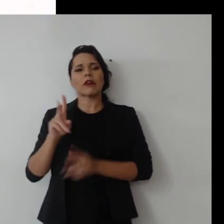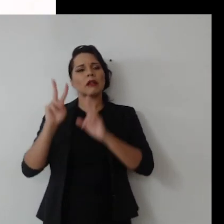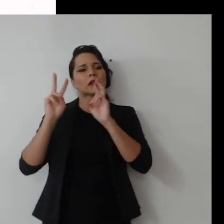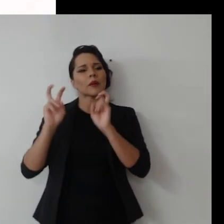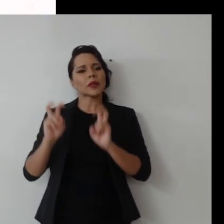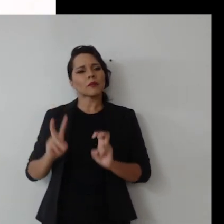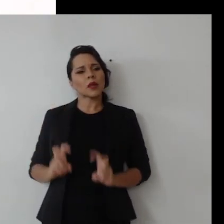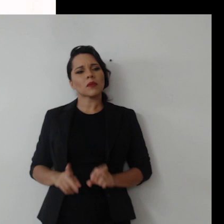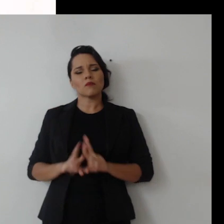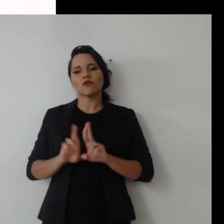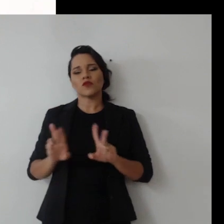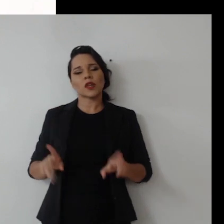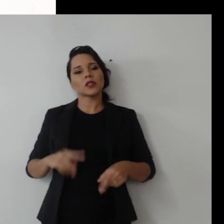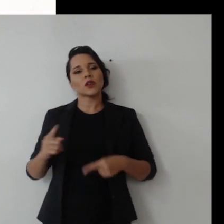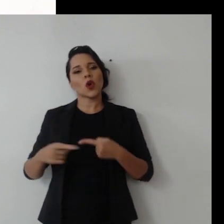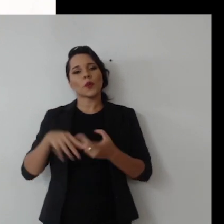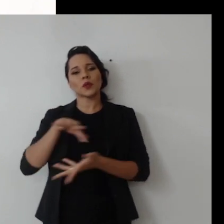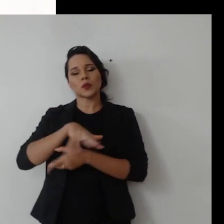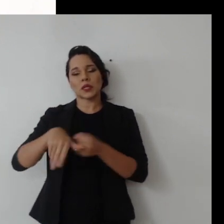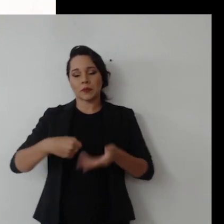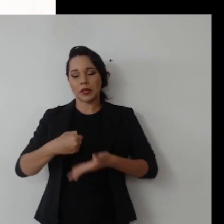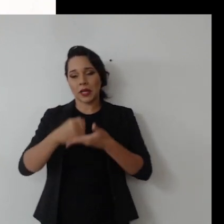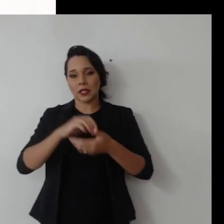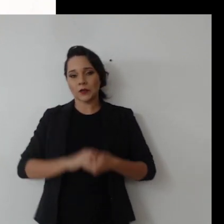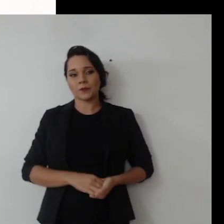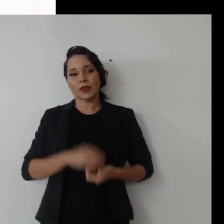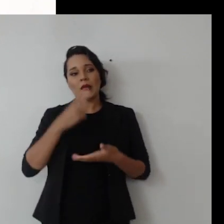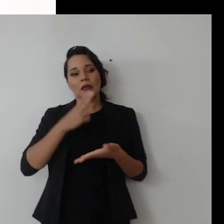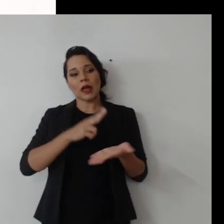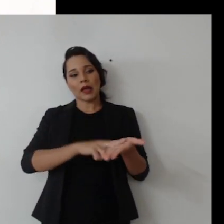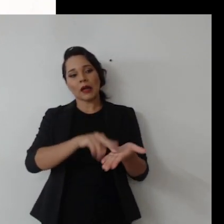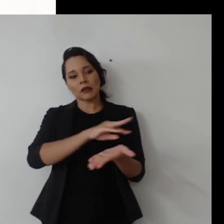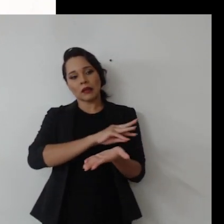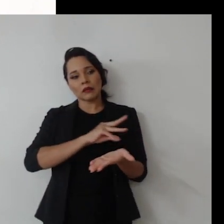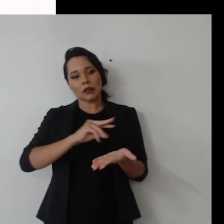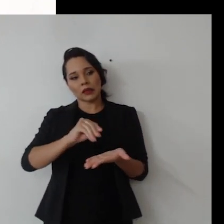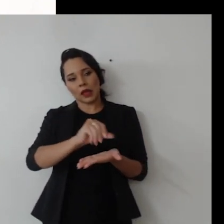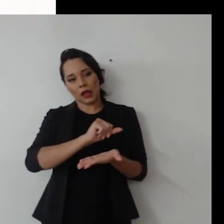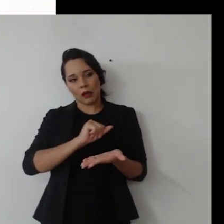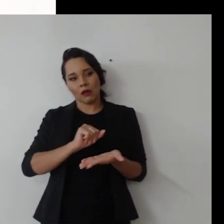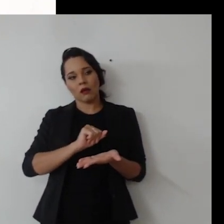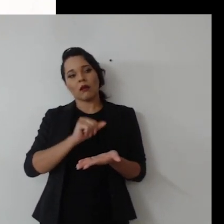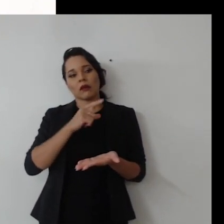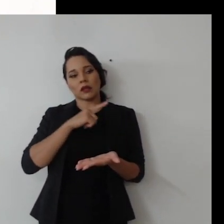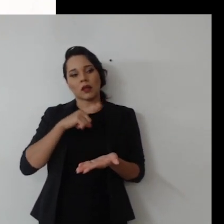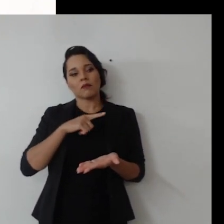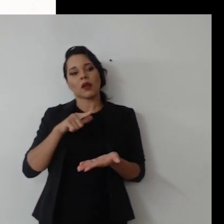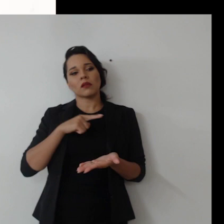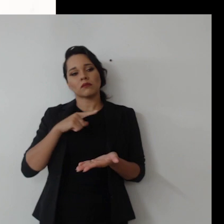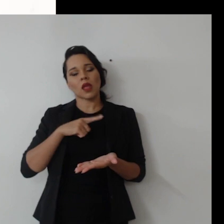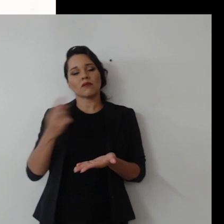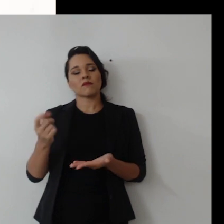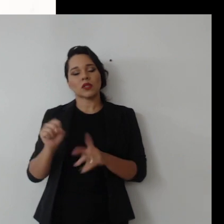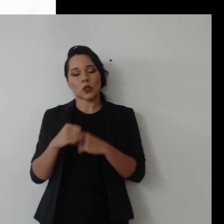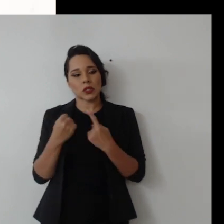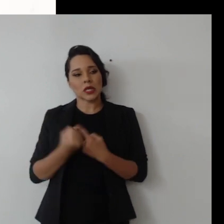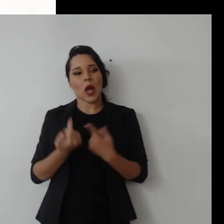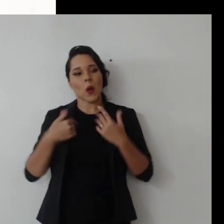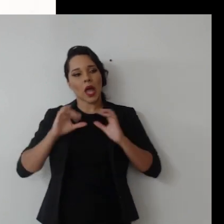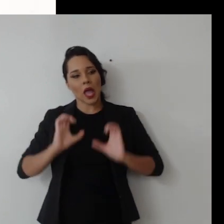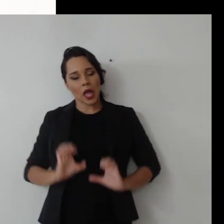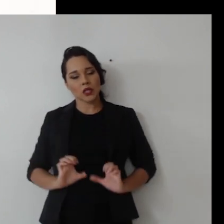de diversos temas relacionados à sustentabilidade. E a Carta da Terra, que vem com um viés também muito social,